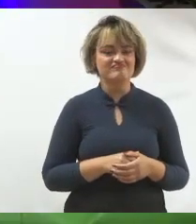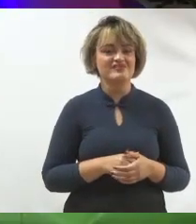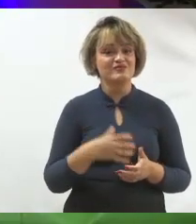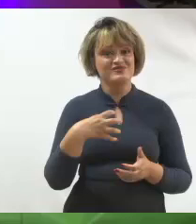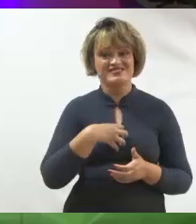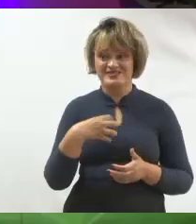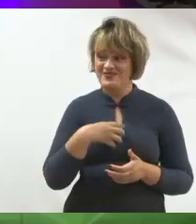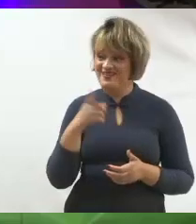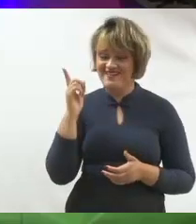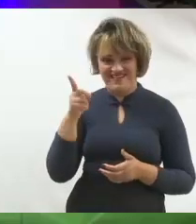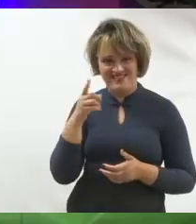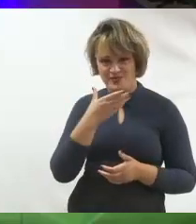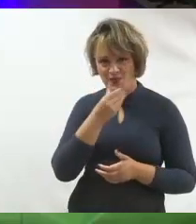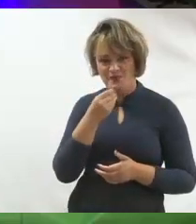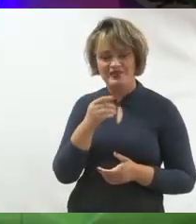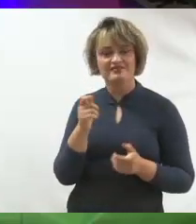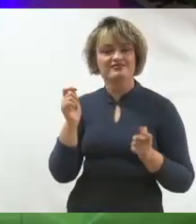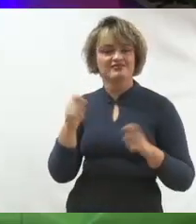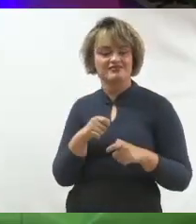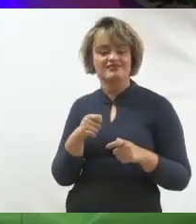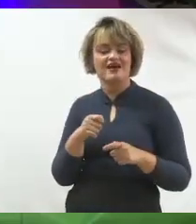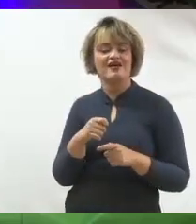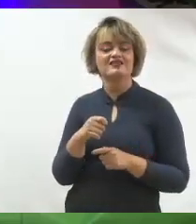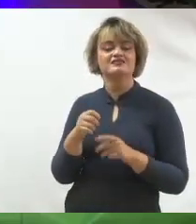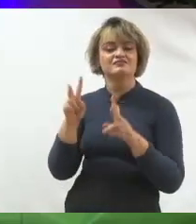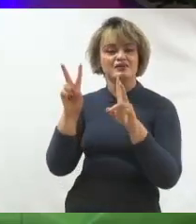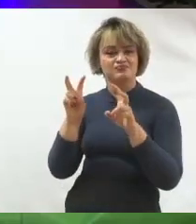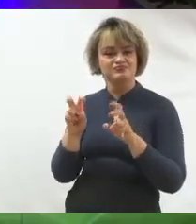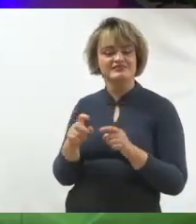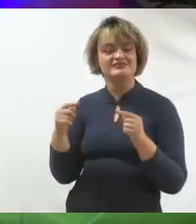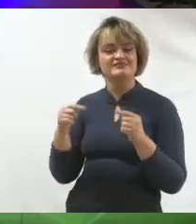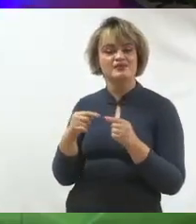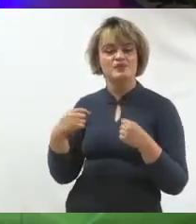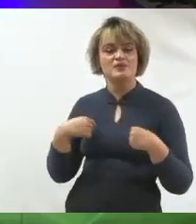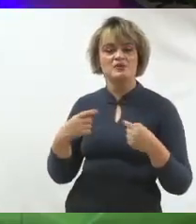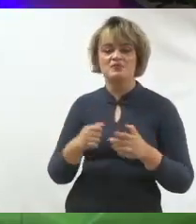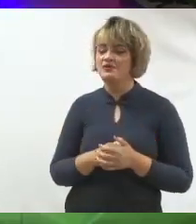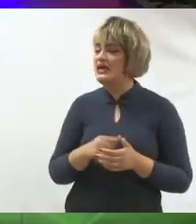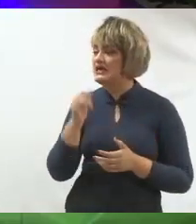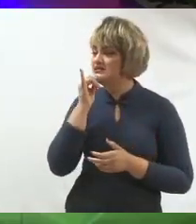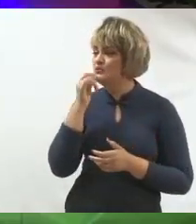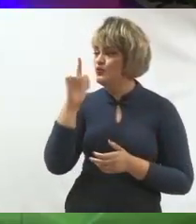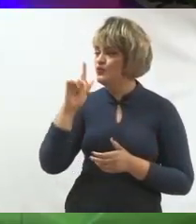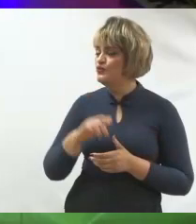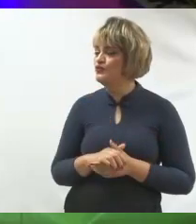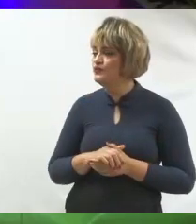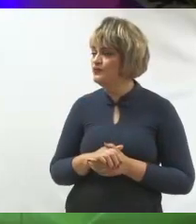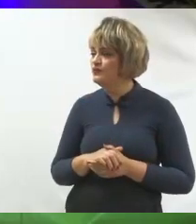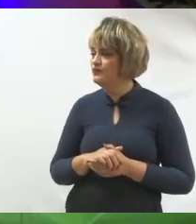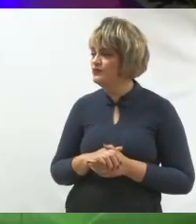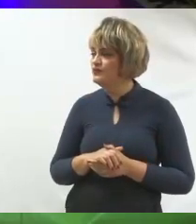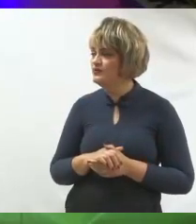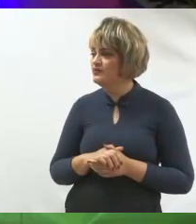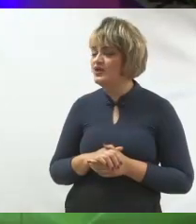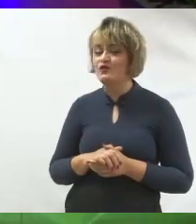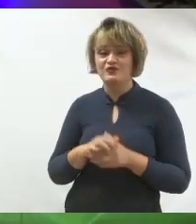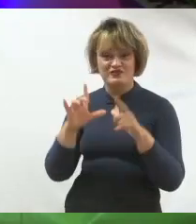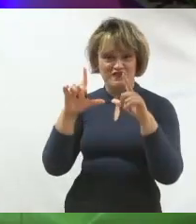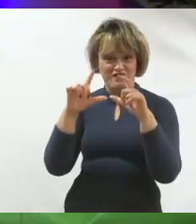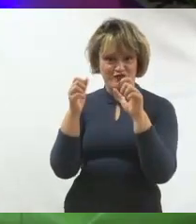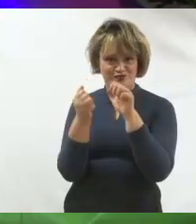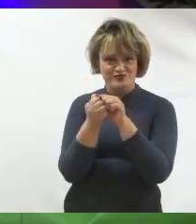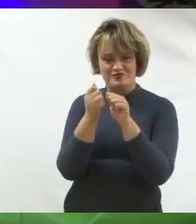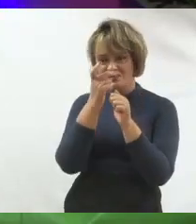nele a capacidade de me representar. Então, vamos ver aí alguns outros exemplos. Olha só, quando você vai tirar foto com alguém,